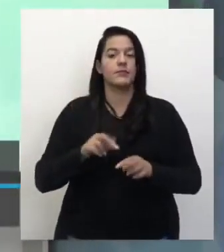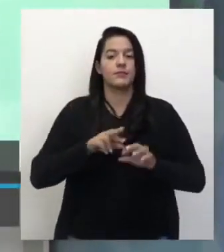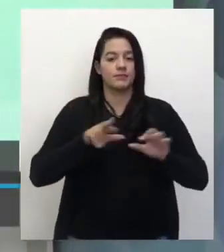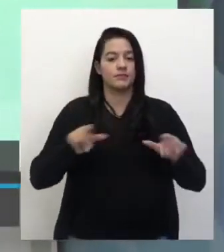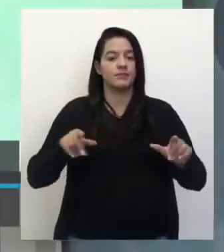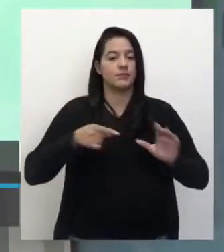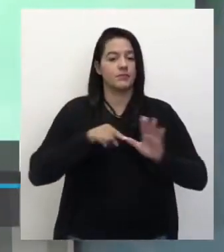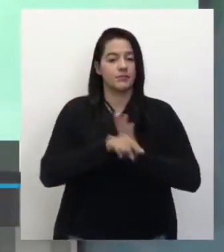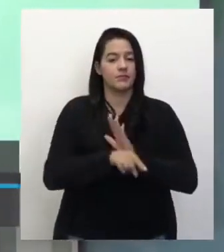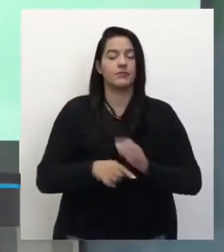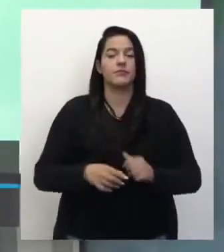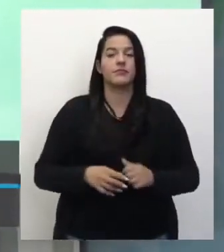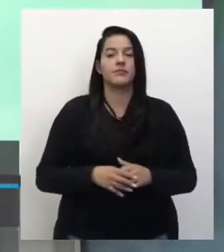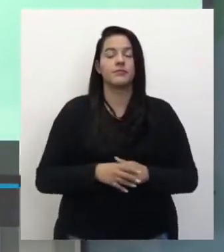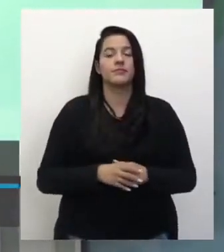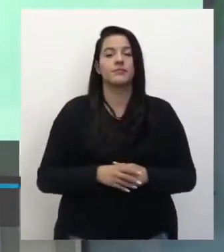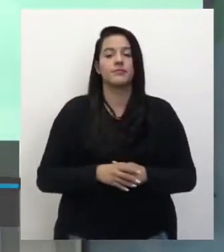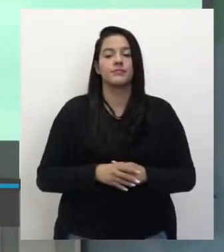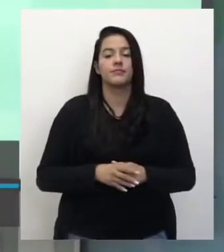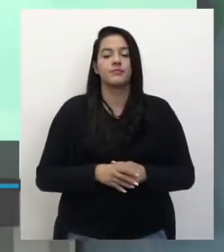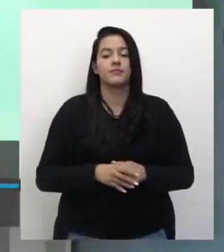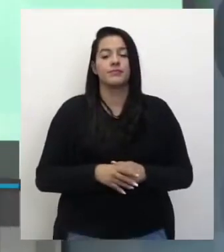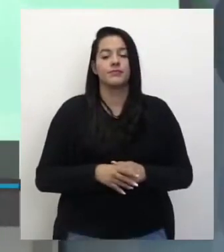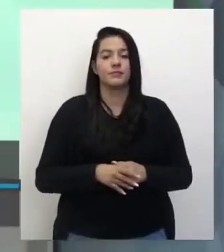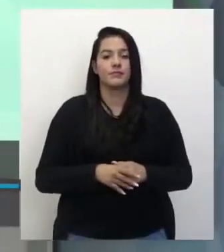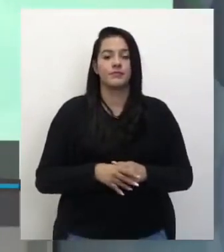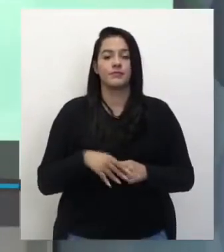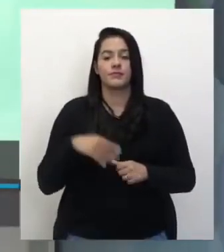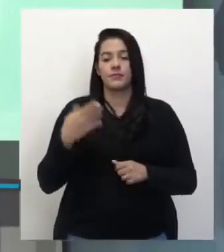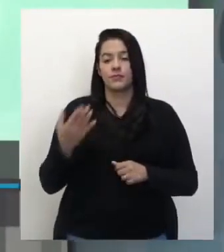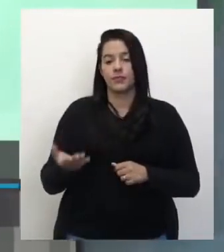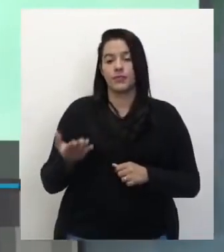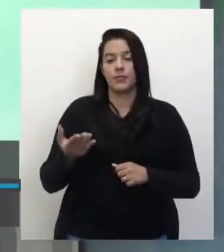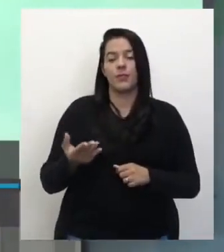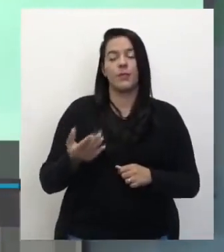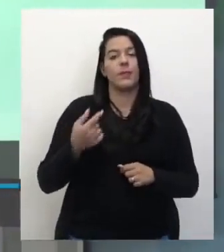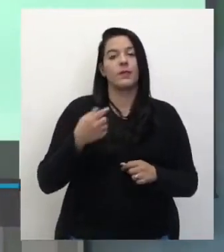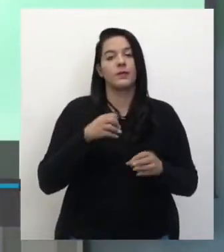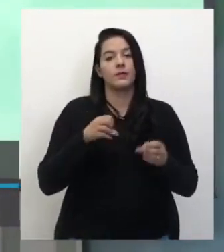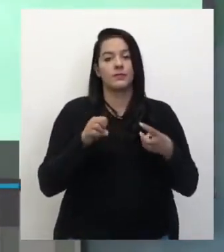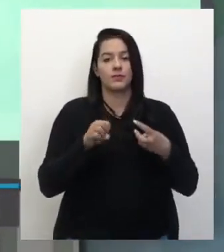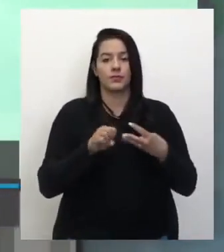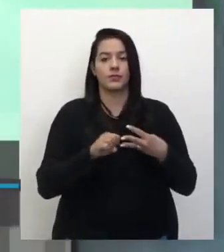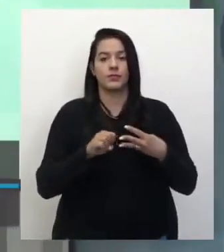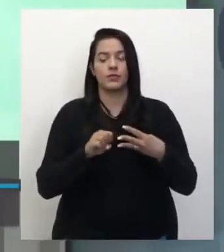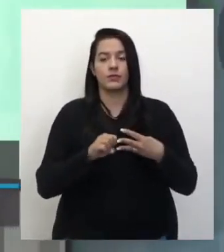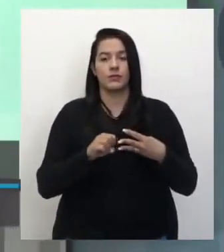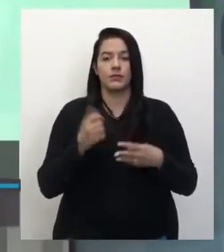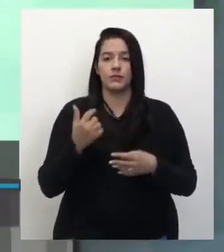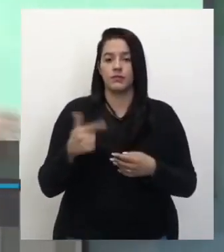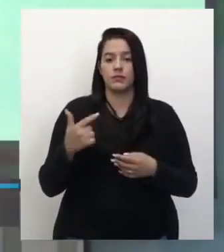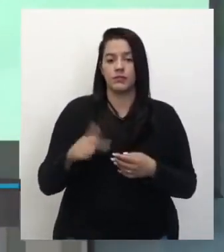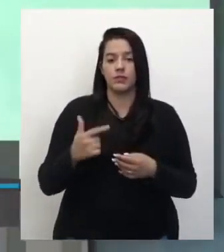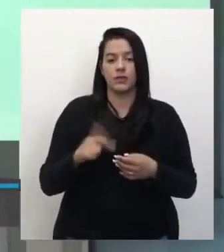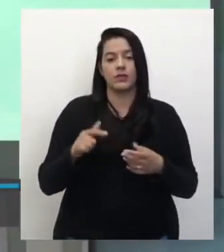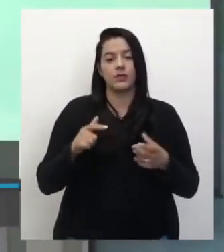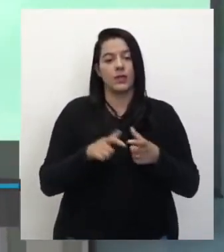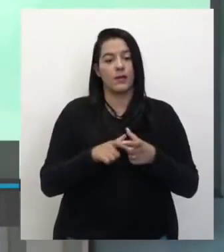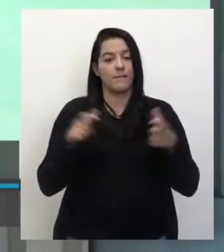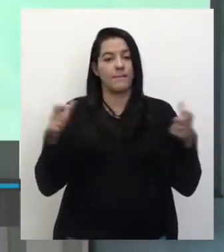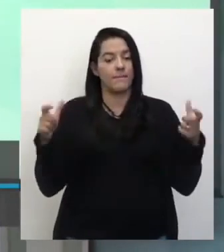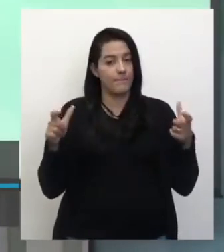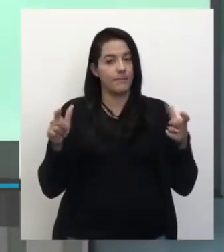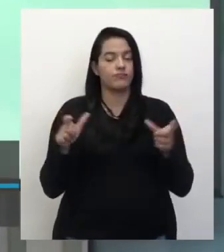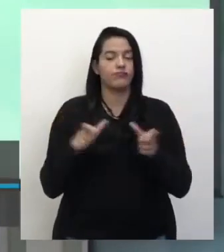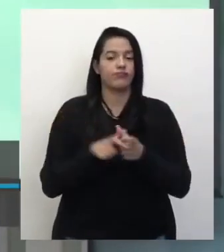né? Então, procarionte não é formada por célula. É muito menor do que a eucarionte. Tá? A eucarionte, ela é mais